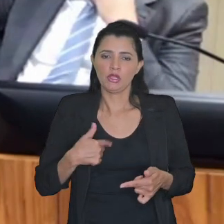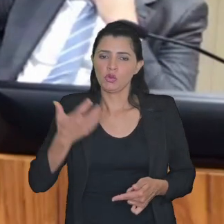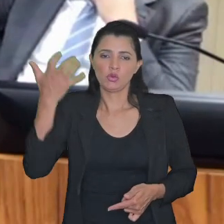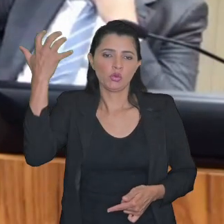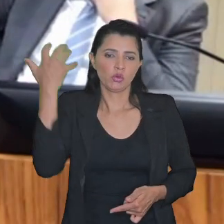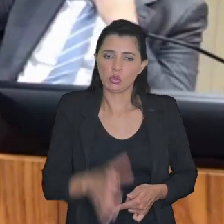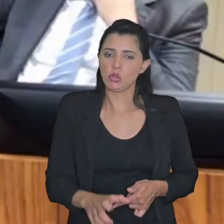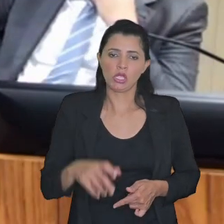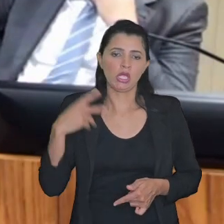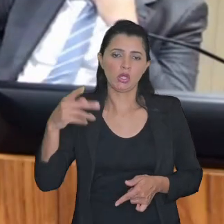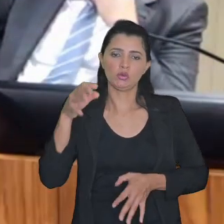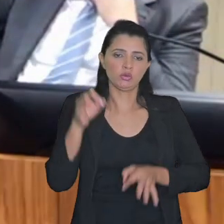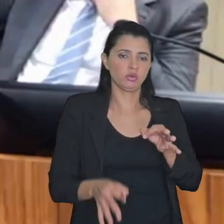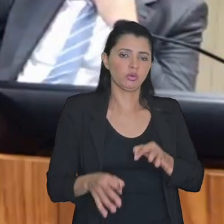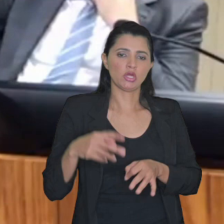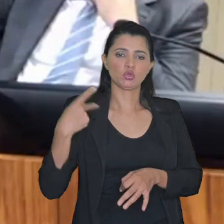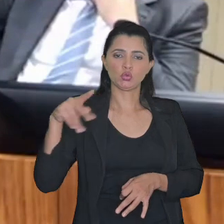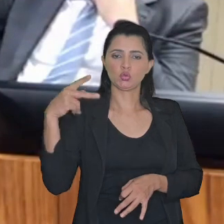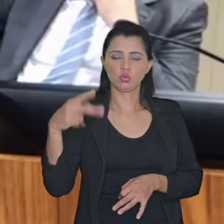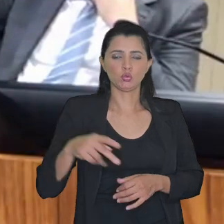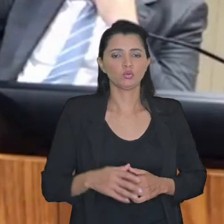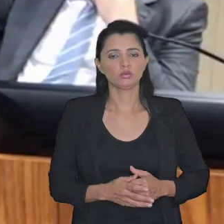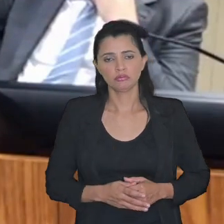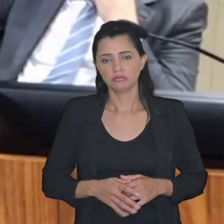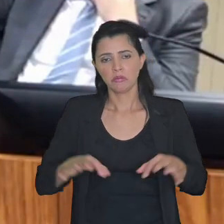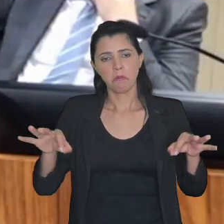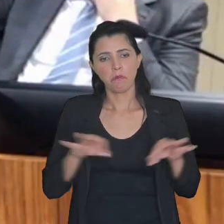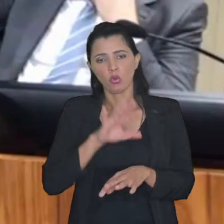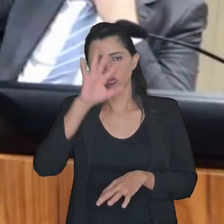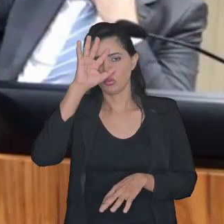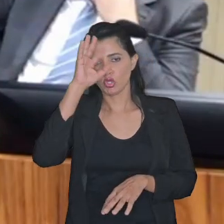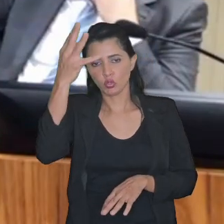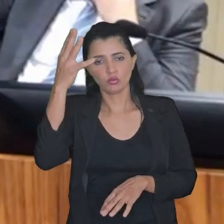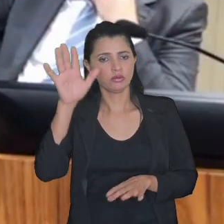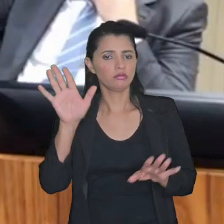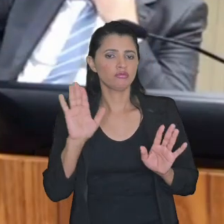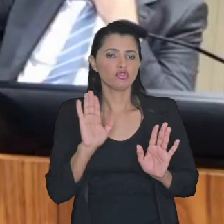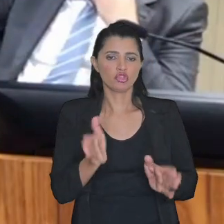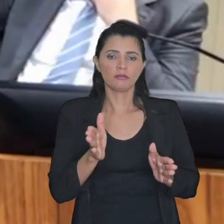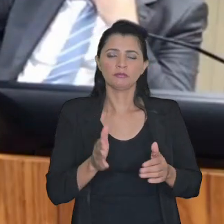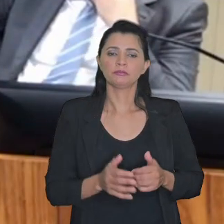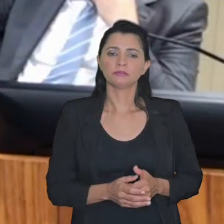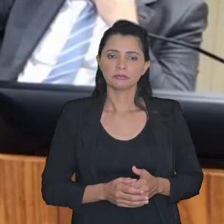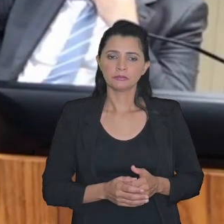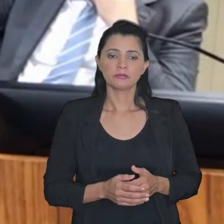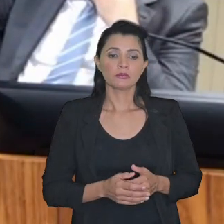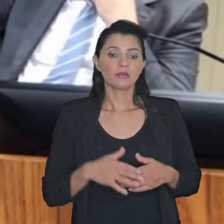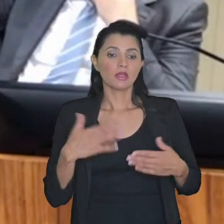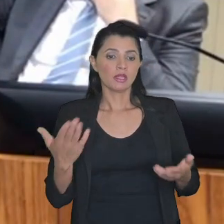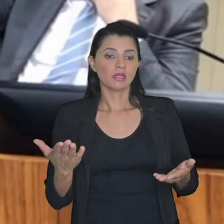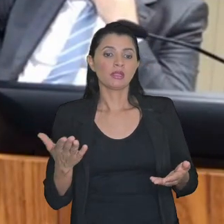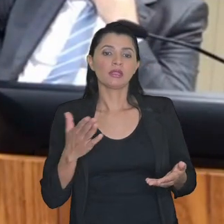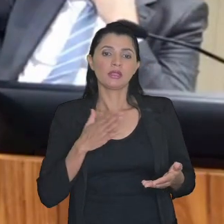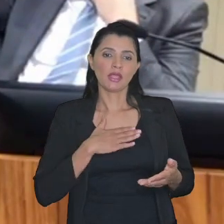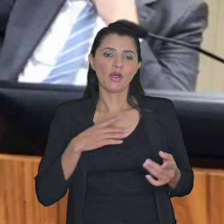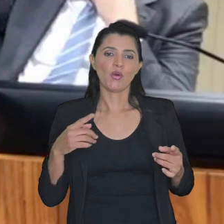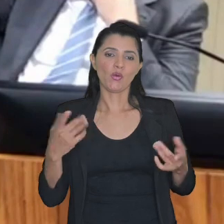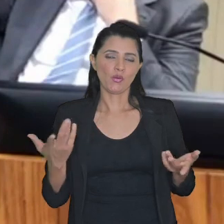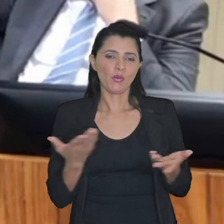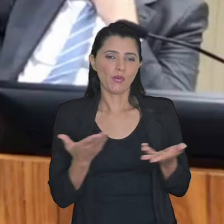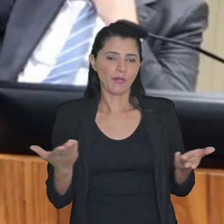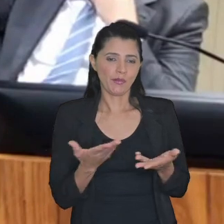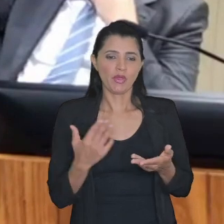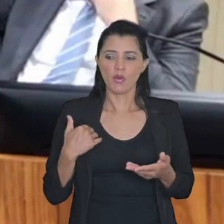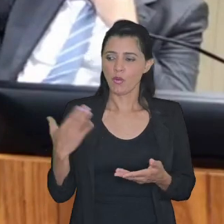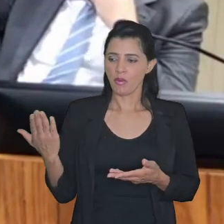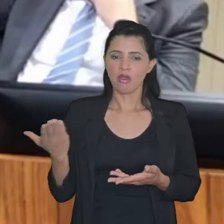mais a sua sentença já resolvi com o meu exadverso que agora se